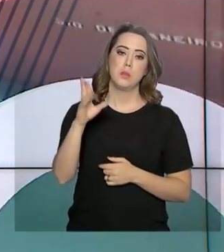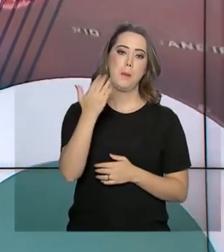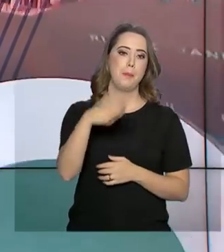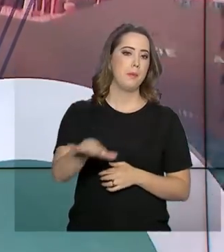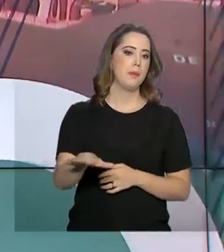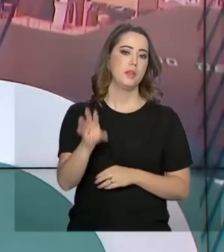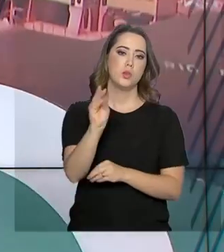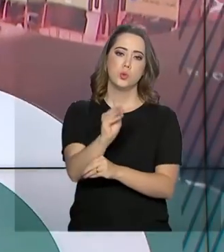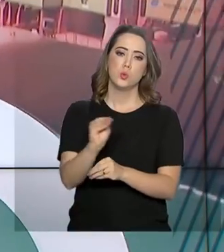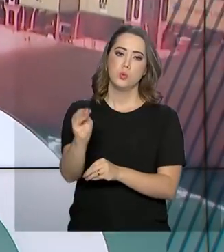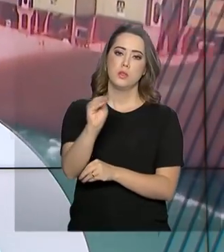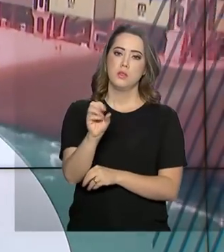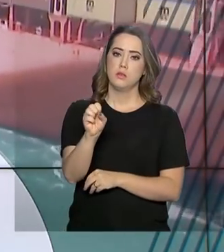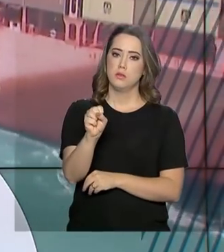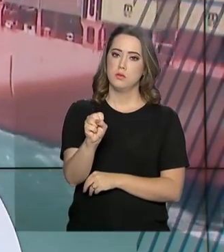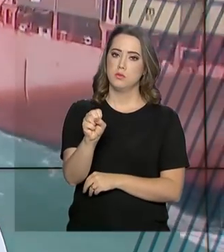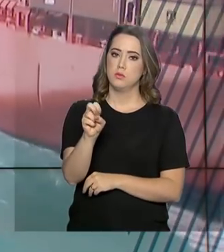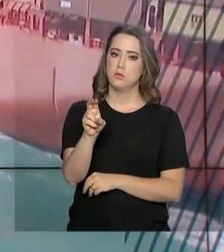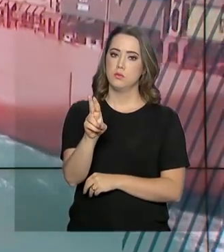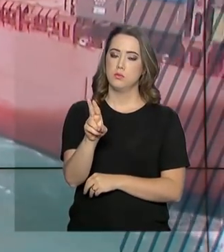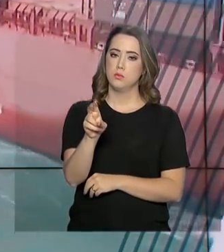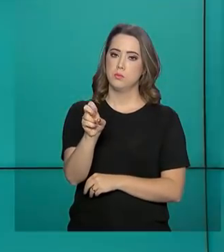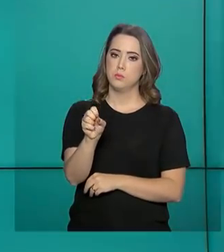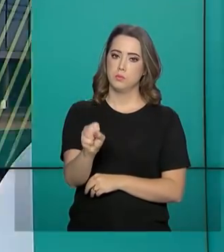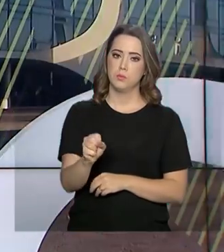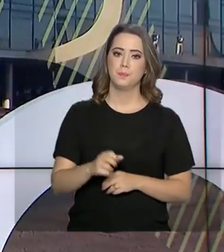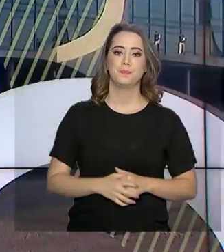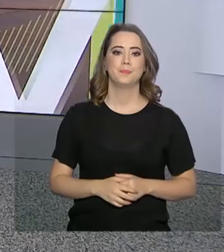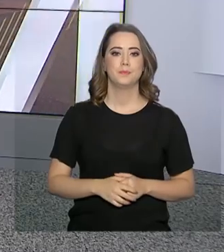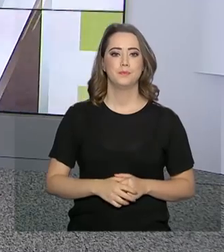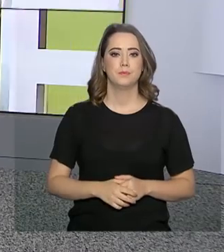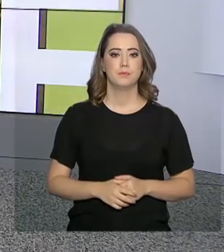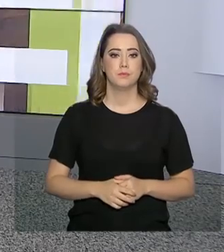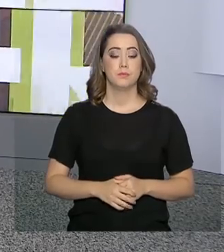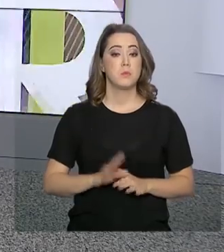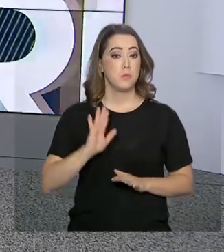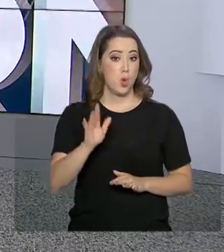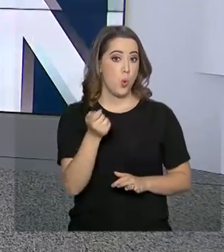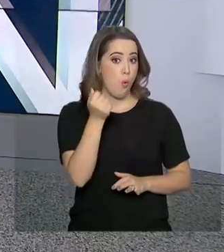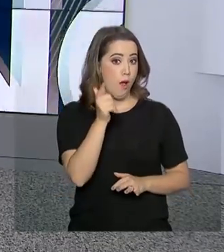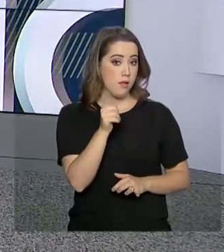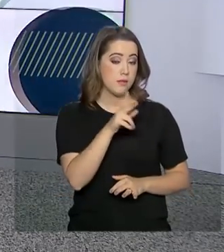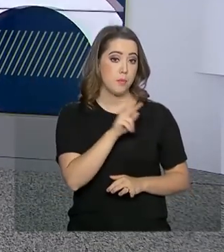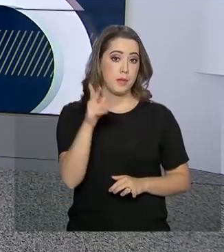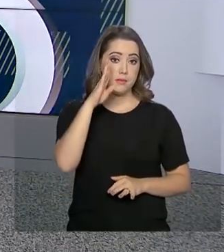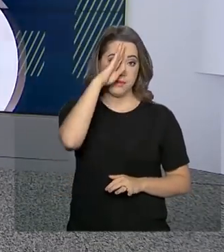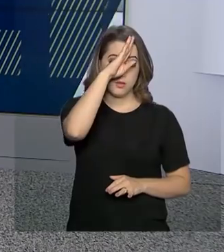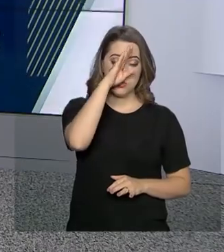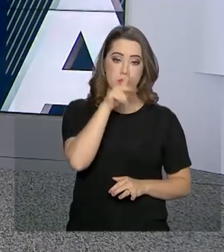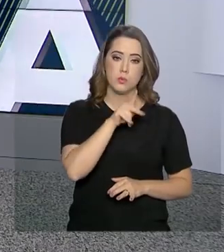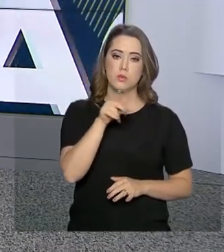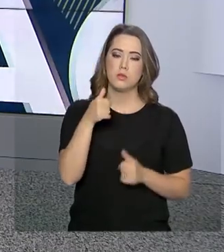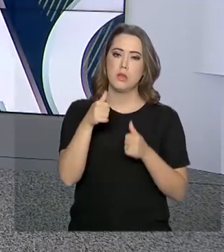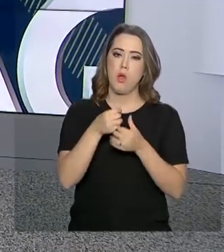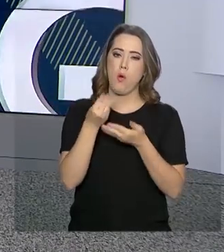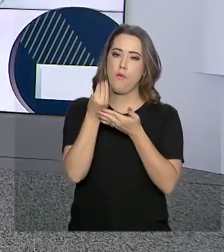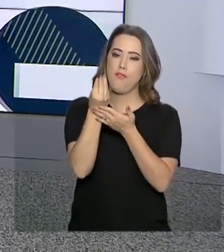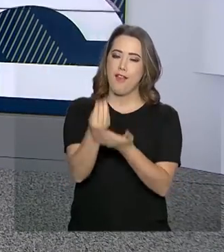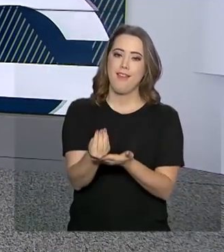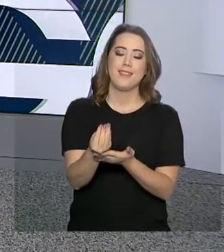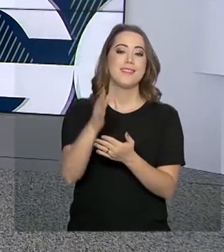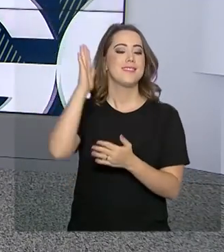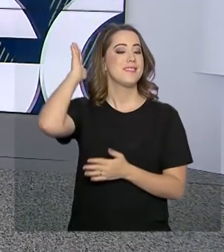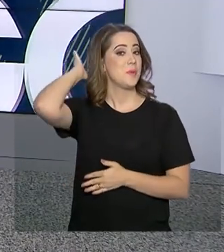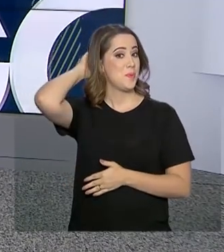por metade dos atendimentos do Sistema Único de Saúde. E daqui a pouco, o presidente Jair Bolsonaro entrega em